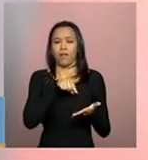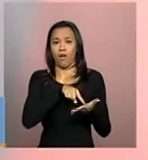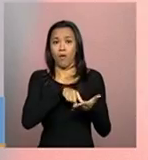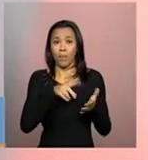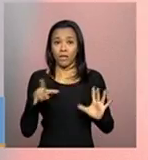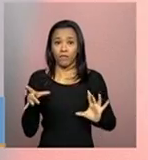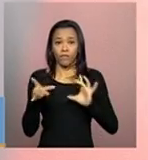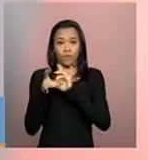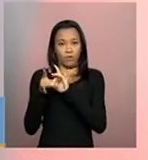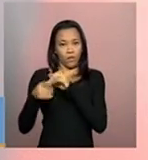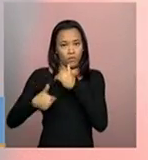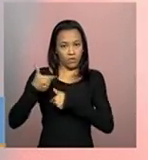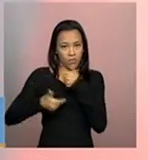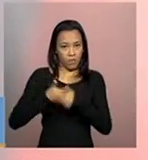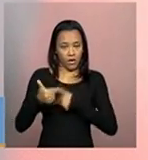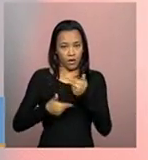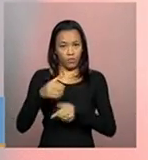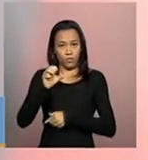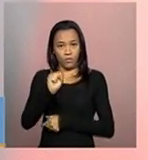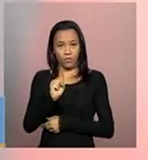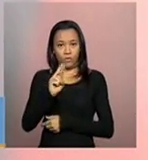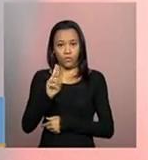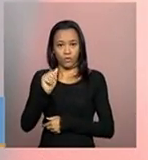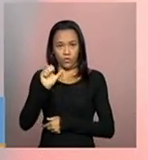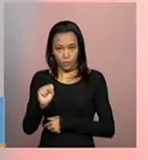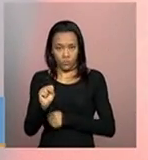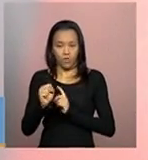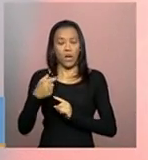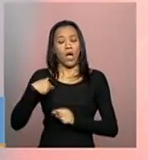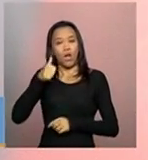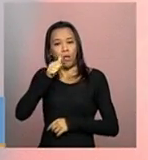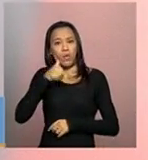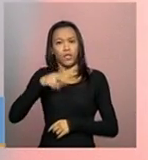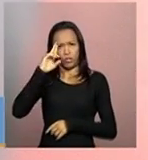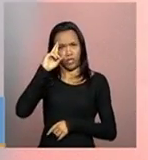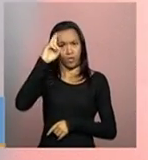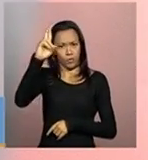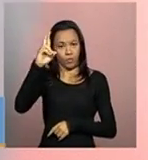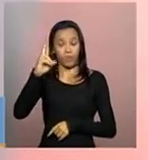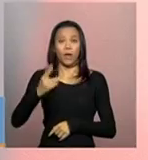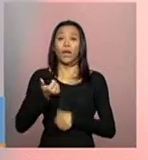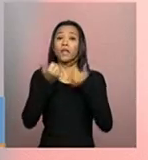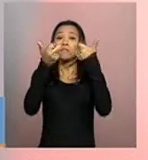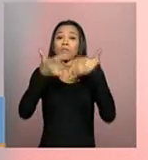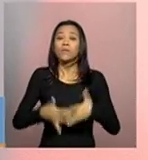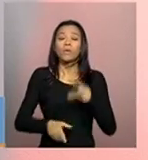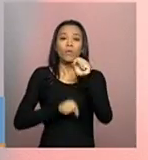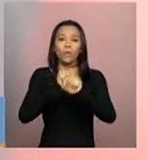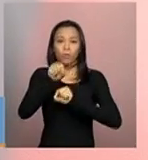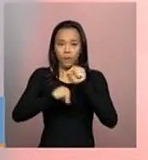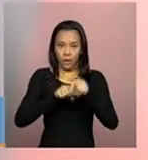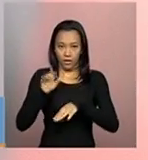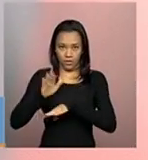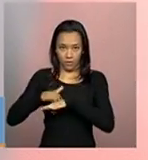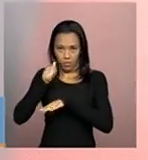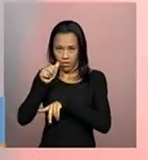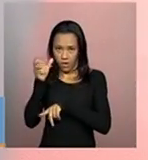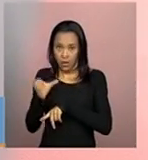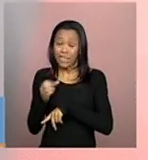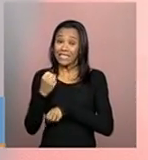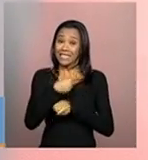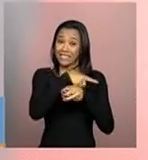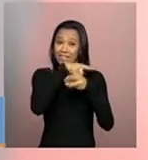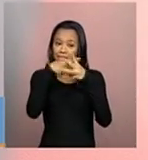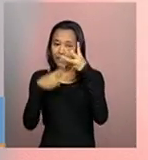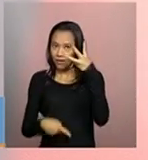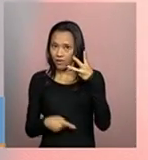Assistência Social. Então, a diretora Carolina, no primeiro bloco, ela ressaltou que existem pelo menos três formas